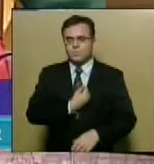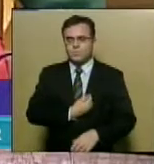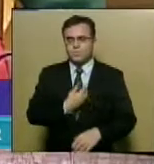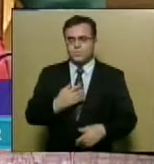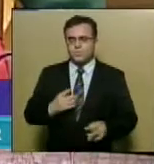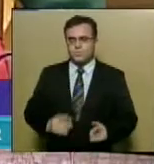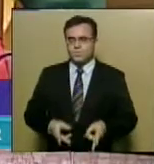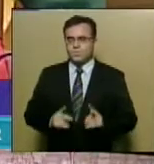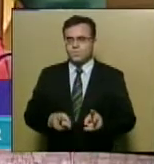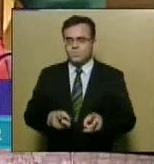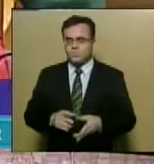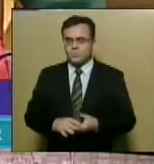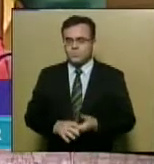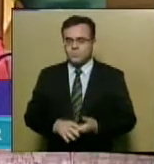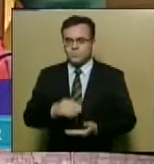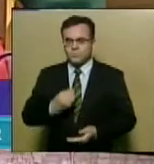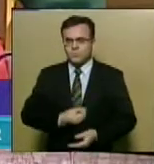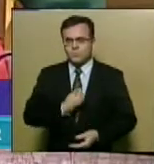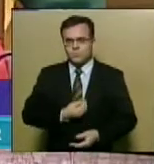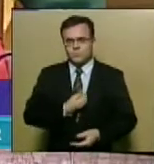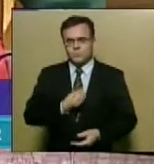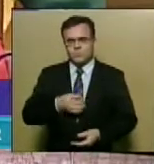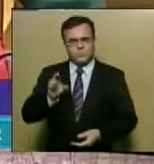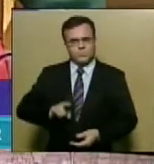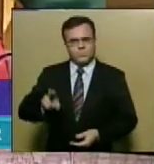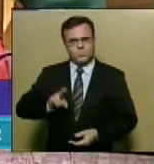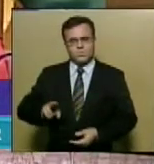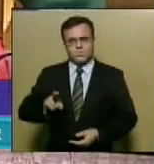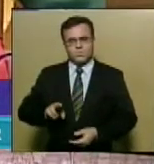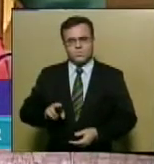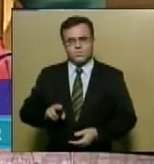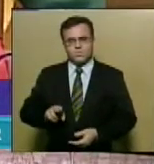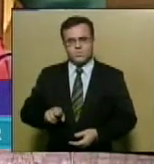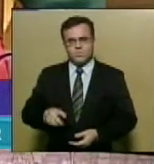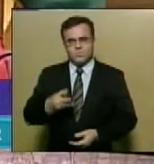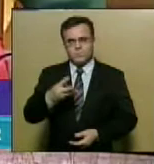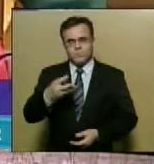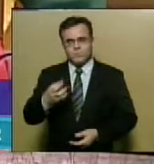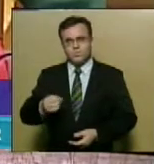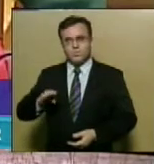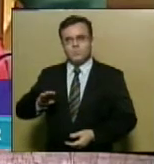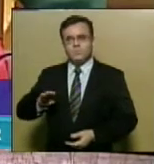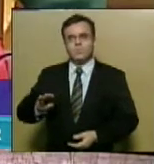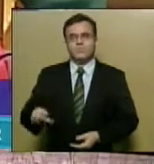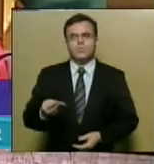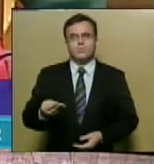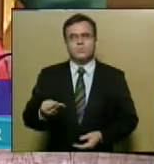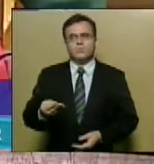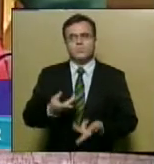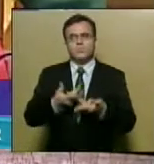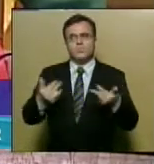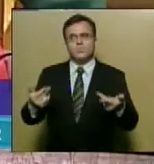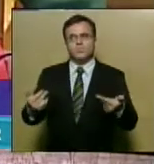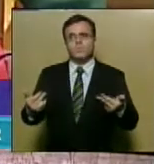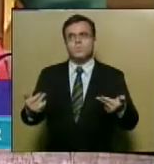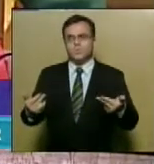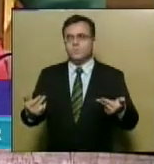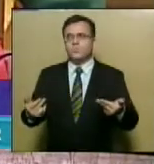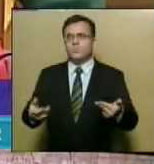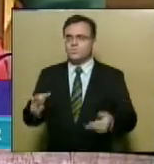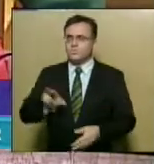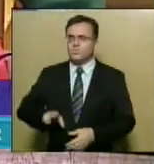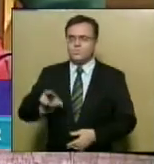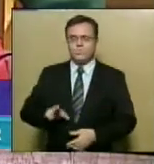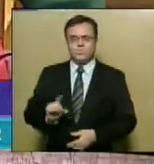do ano 2016, onde foram utilizados 30 milhões do fundo, demonstrando que esses recursos não foram usados no